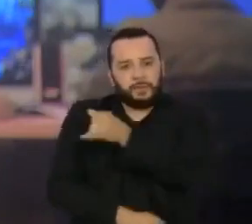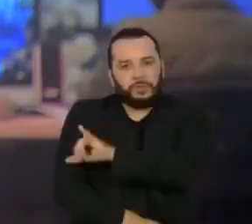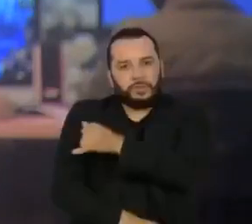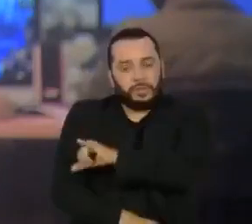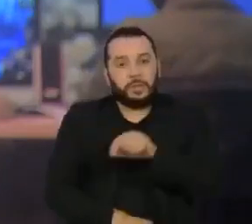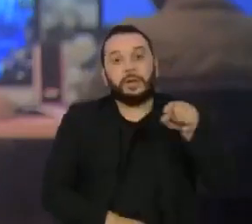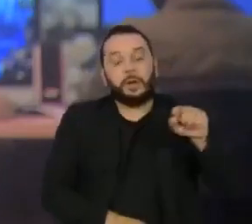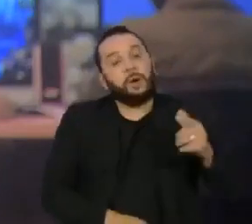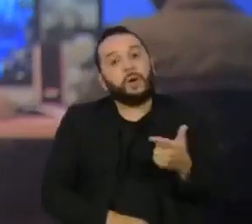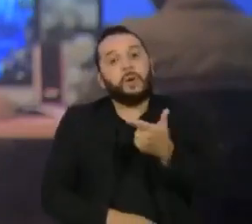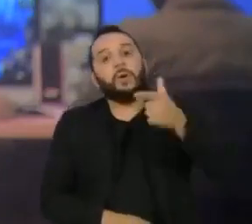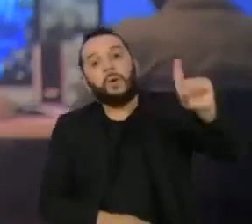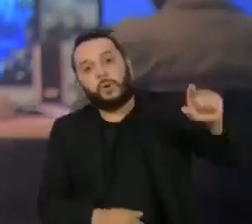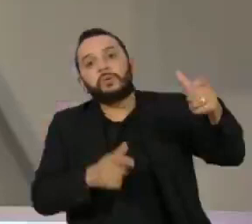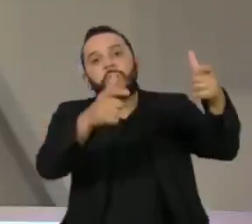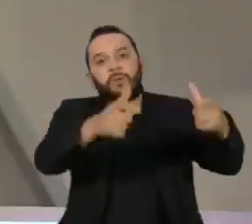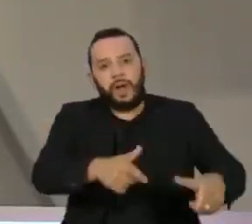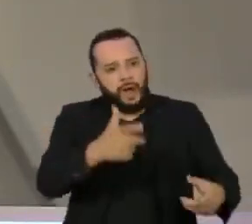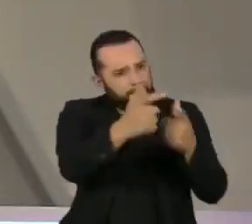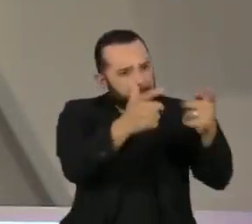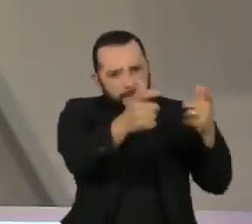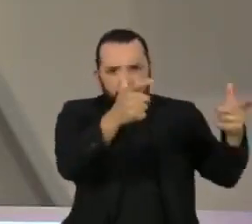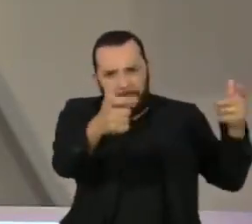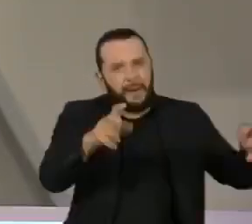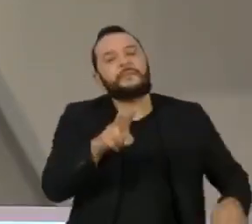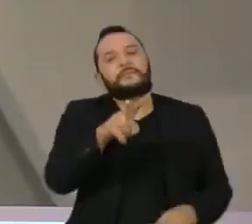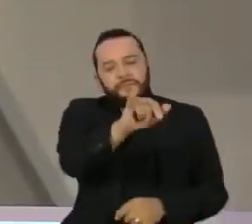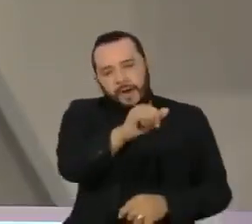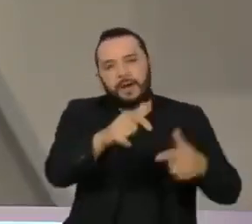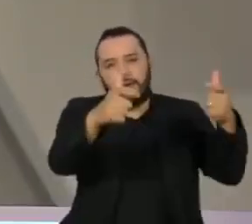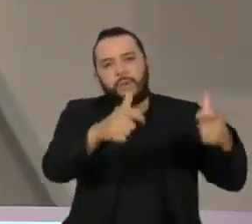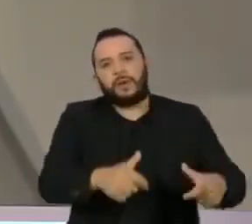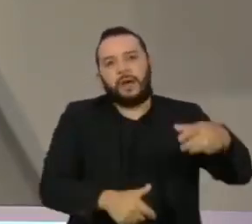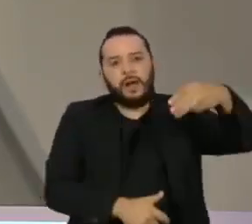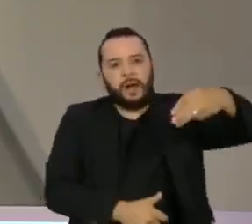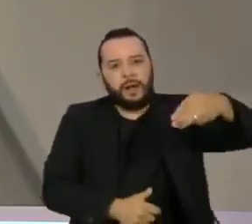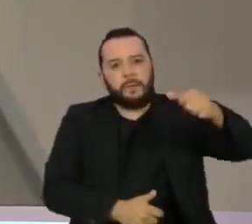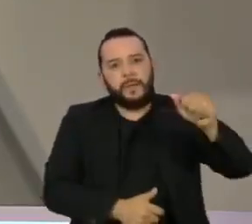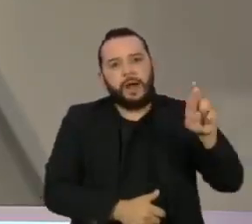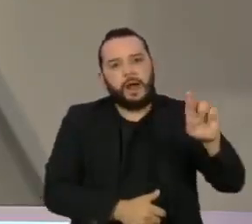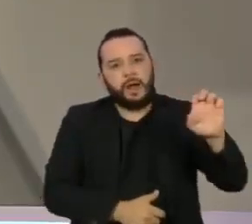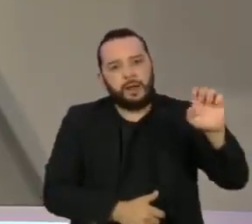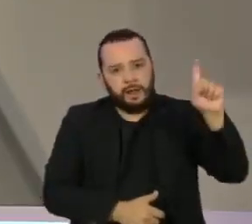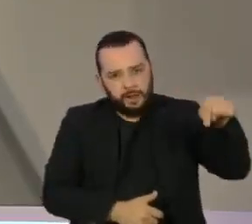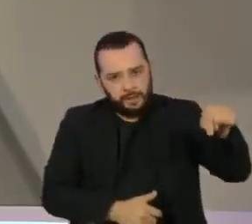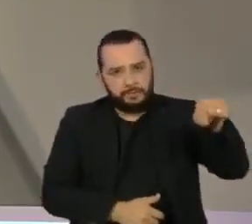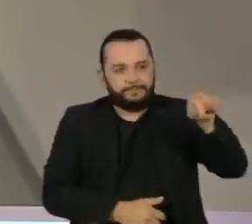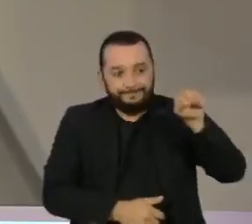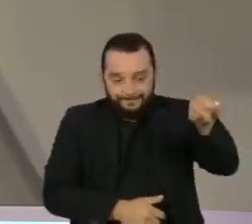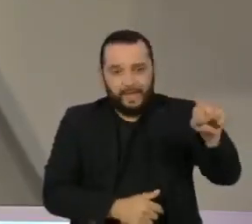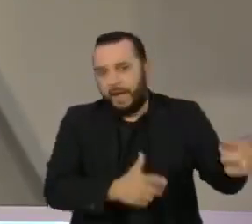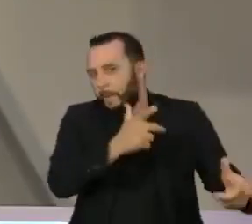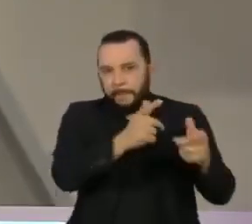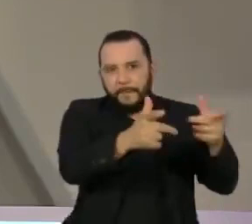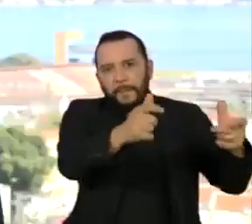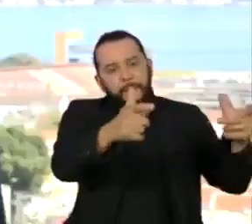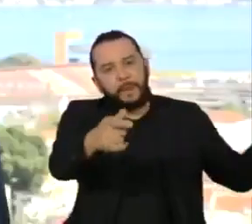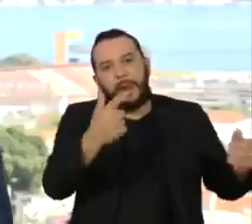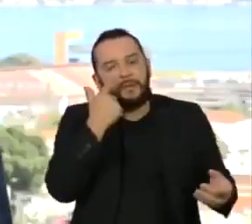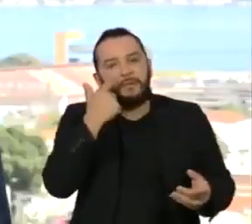vai passar pela vacinação em massa. O Complexo da Maré será palco de mais um estudo de eficácia da imunização.